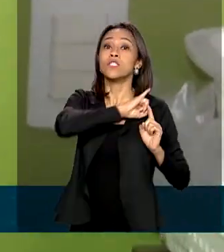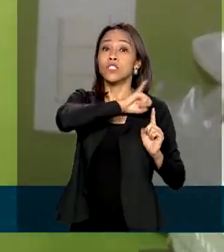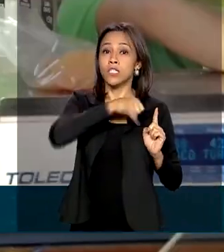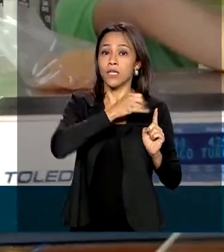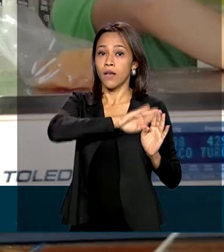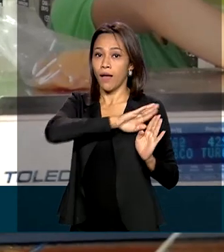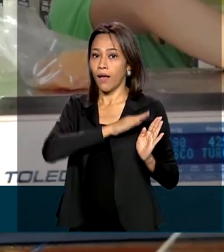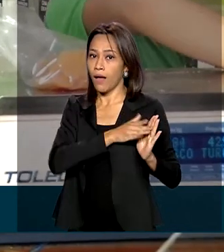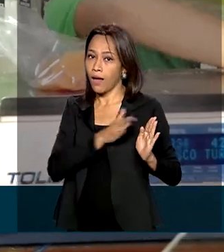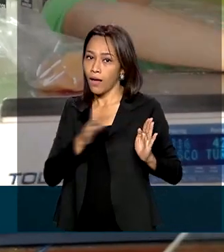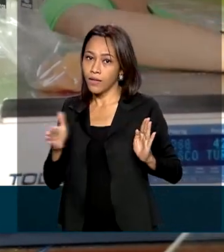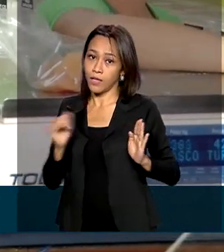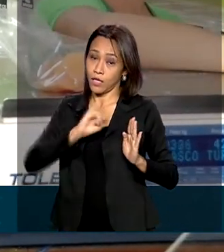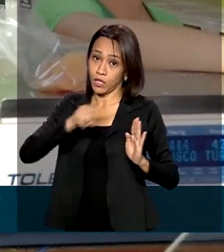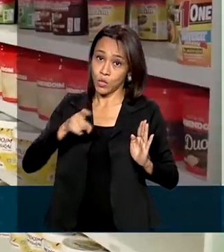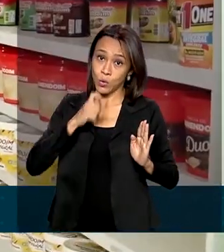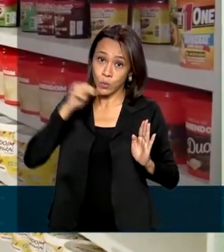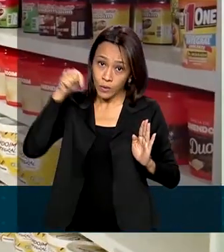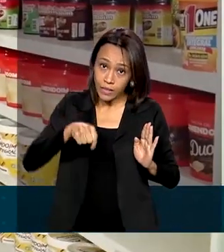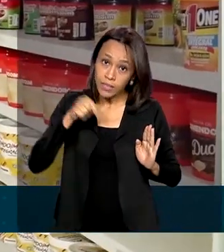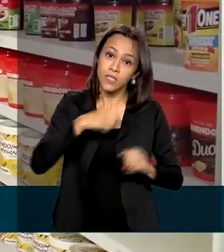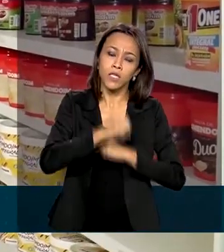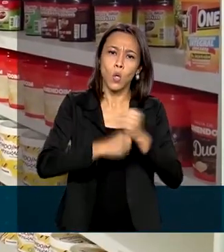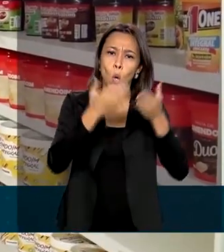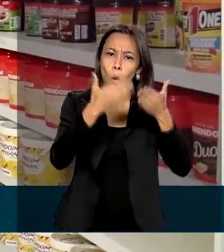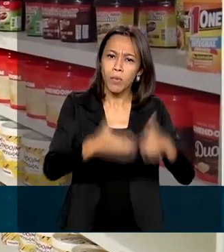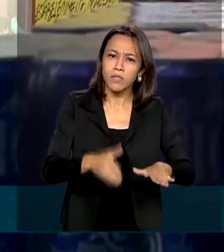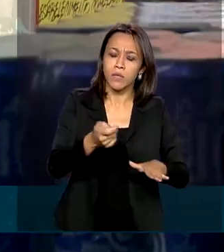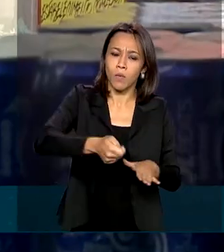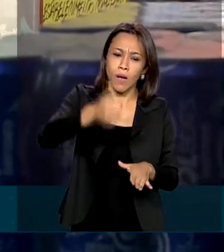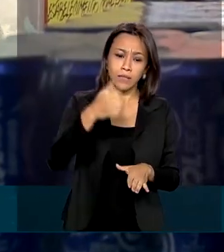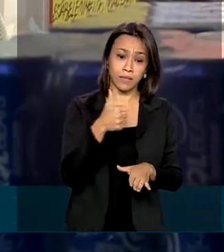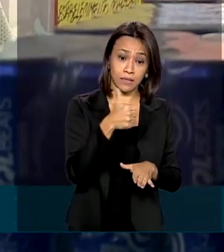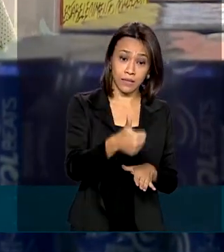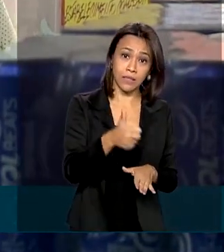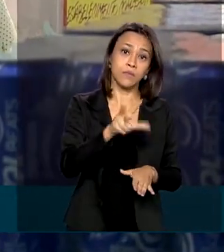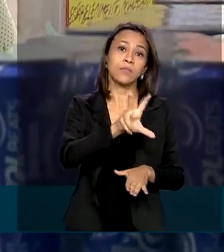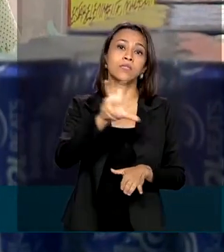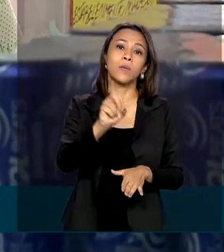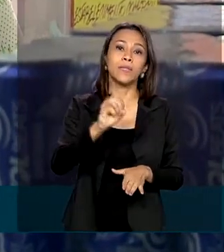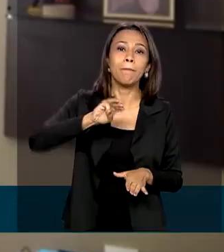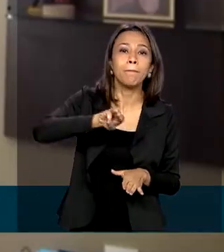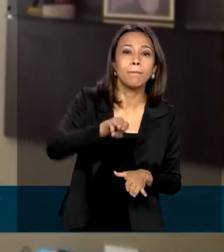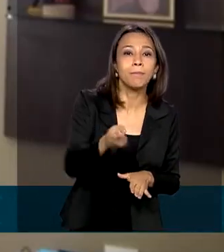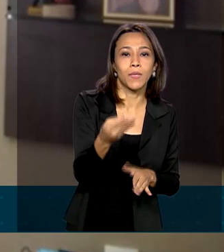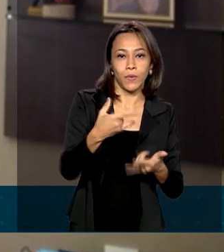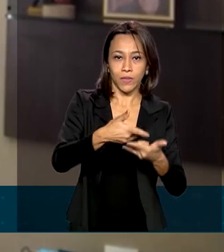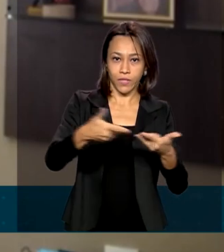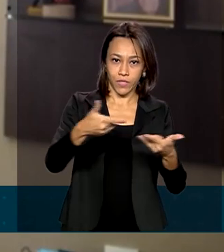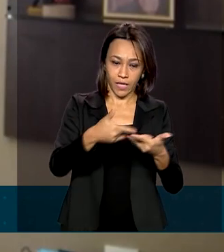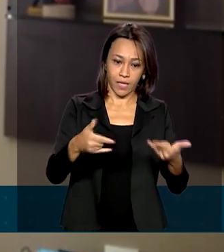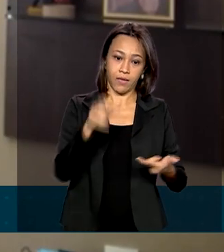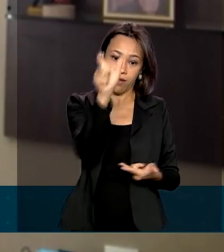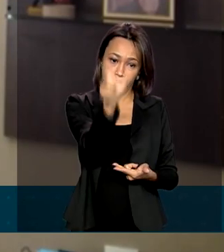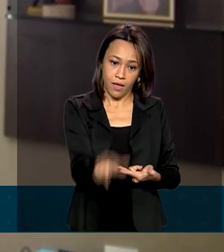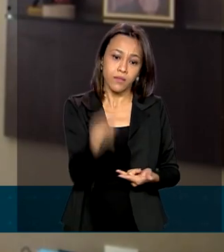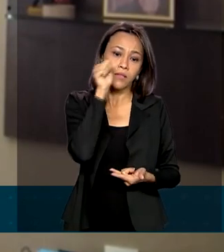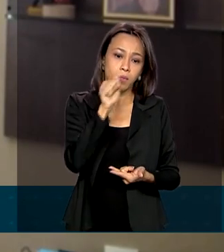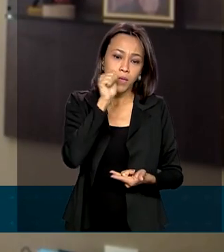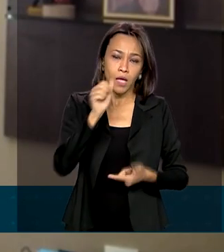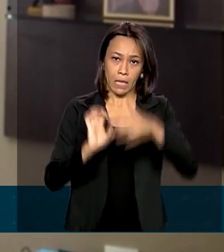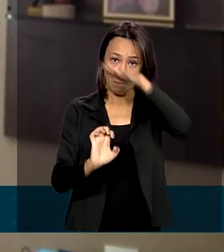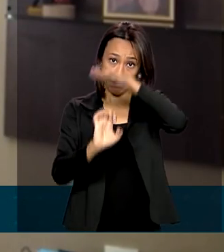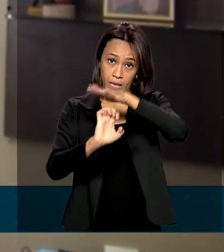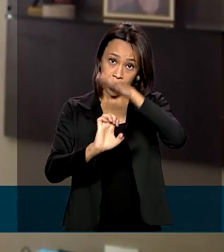deste ano, foram compensados quase 150 milhões de cheques. Essa empresária do ramo